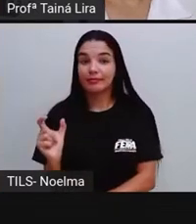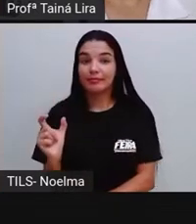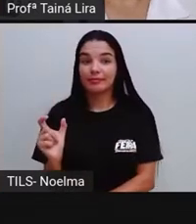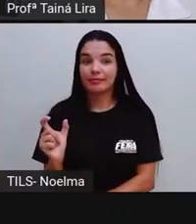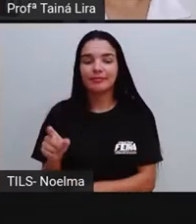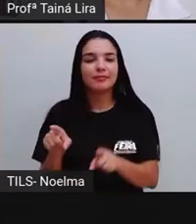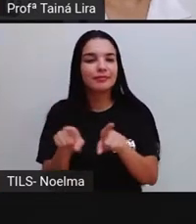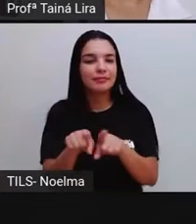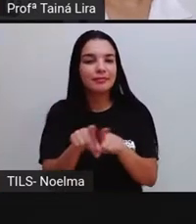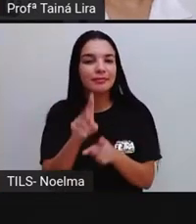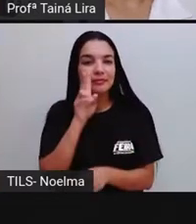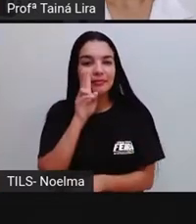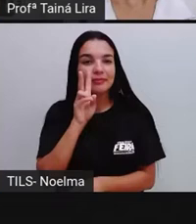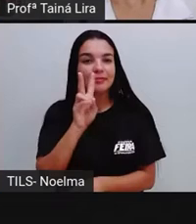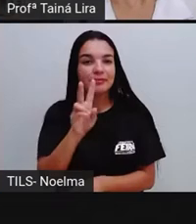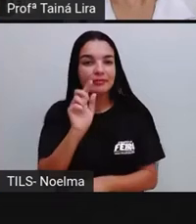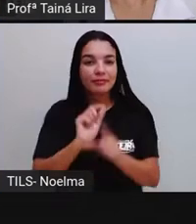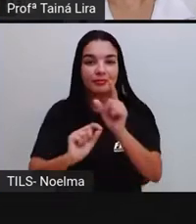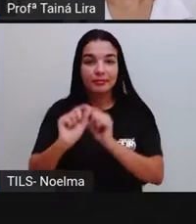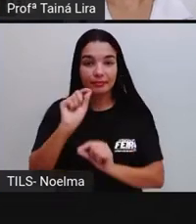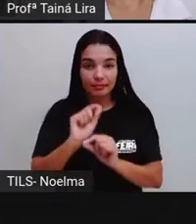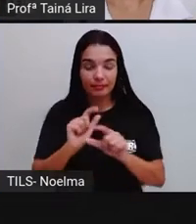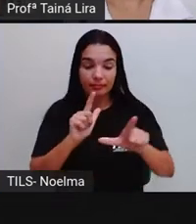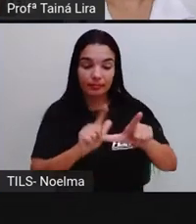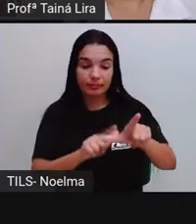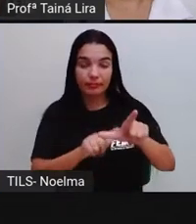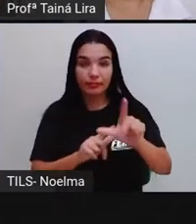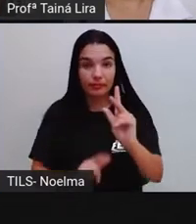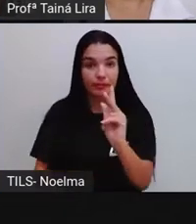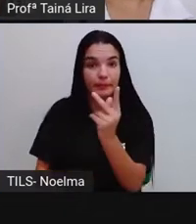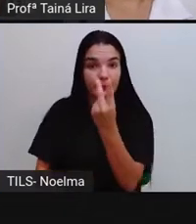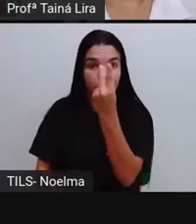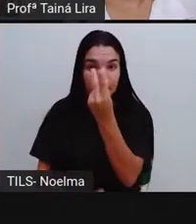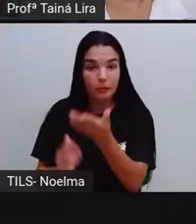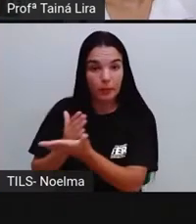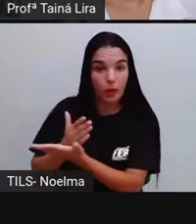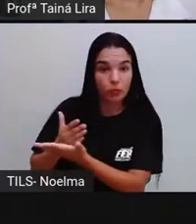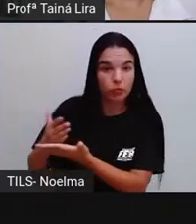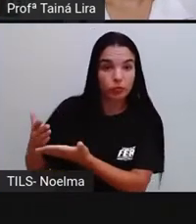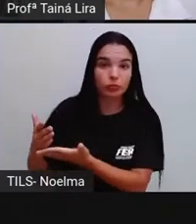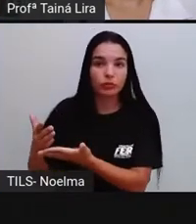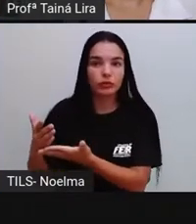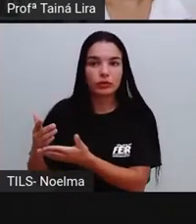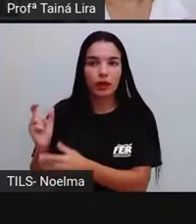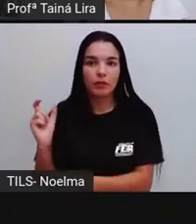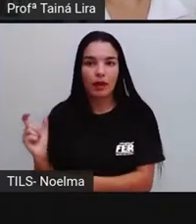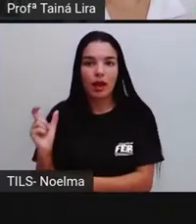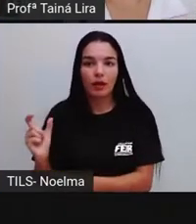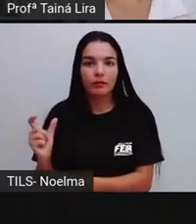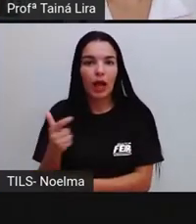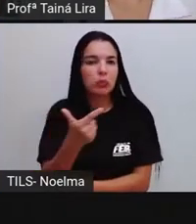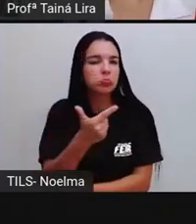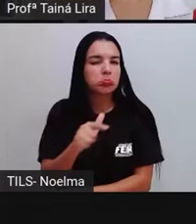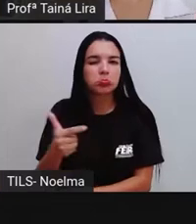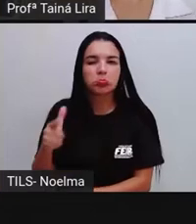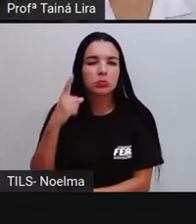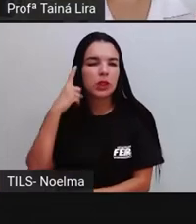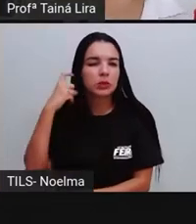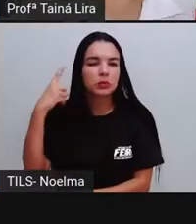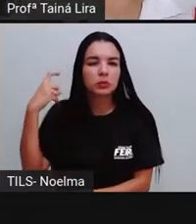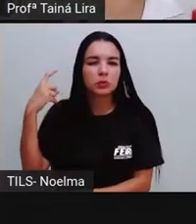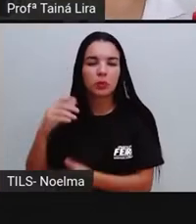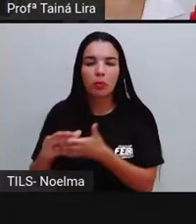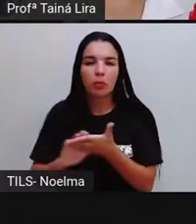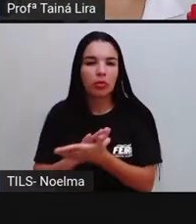nós vimos também que a letra H, no início das palavras, elas não têm som. Então, quando a gente